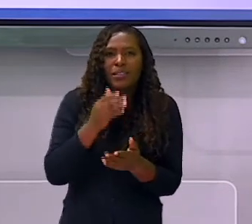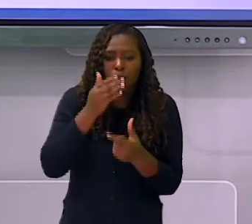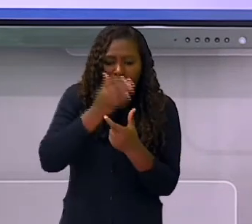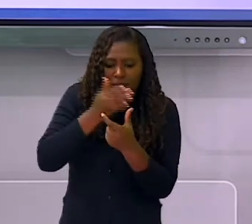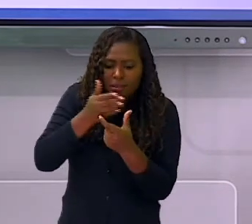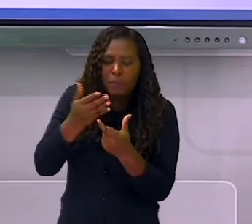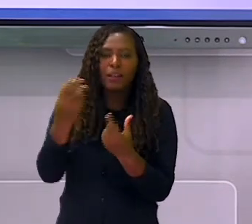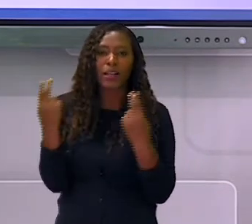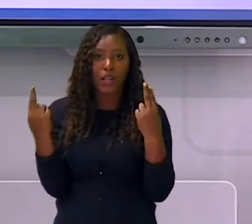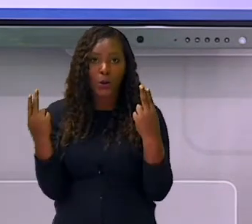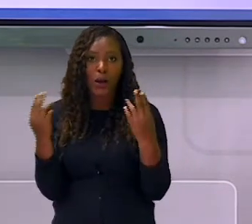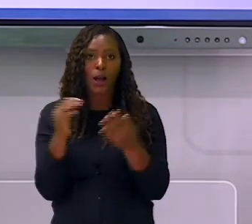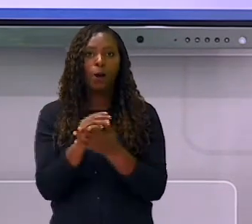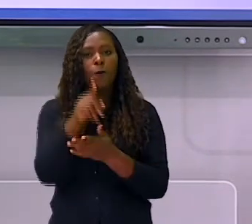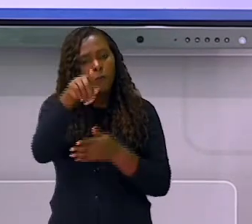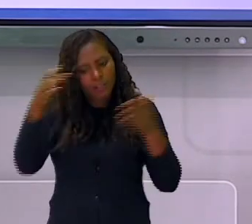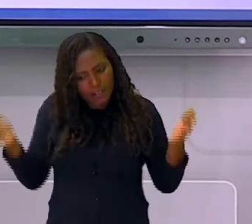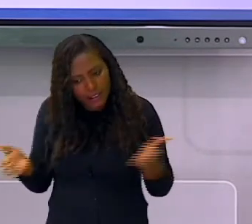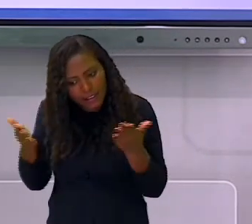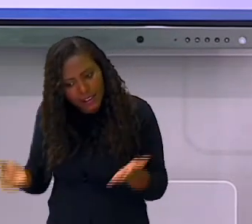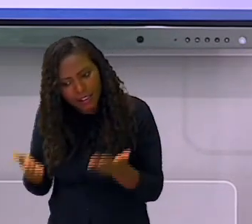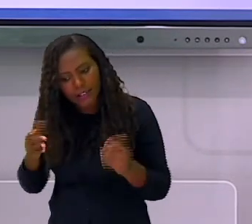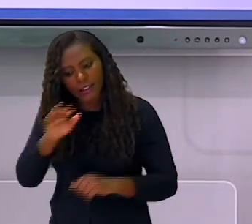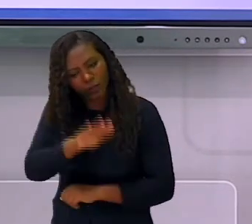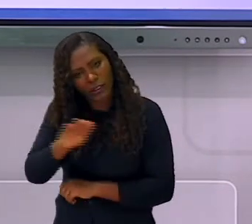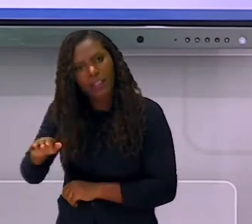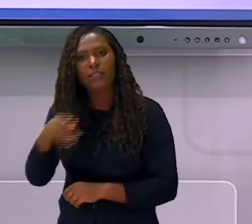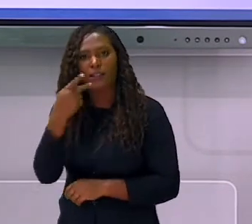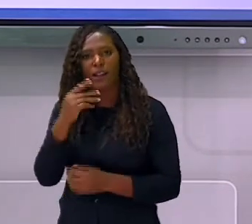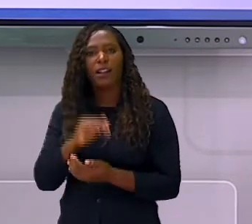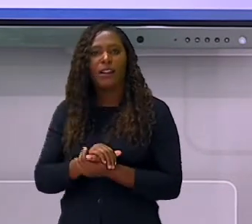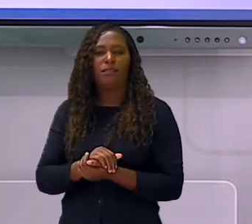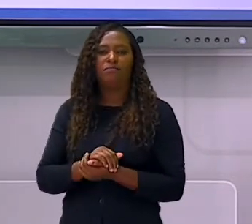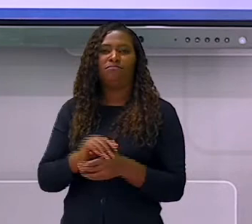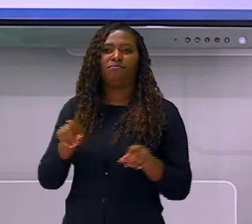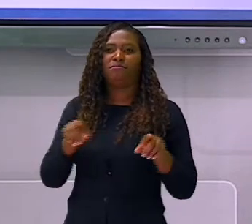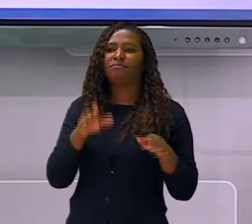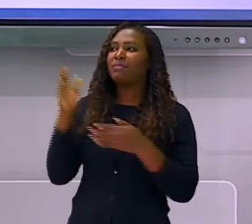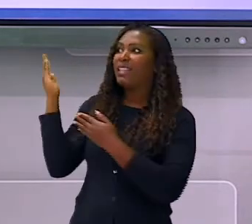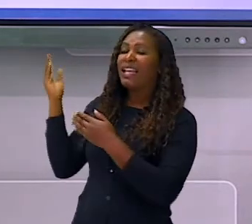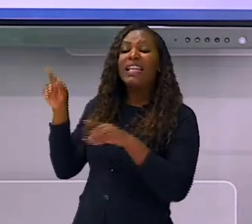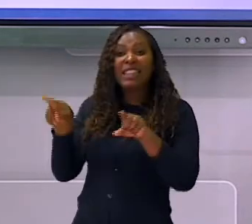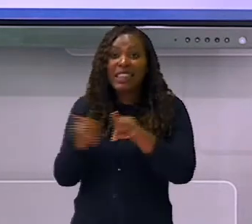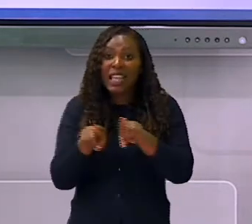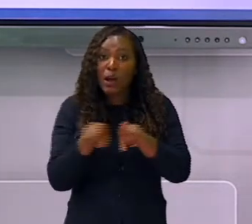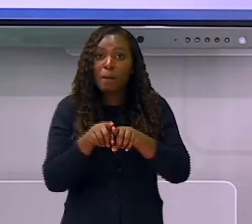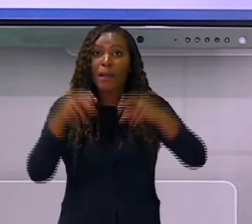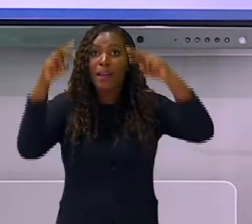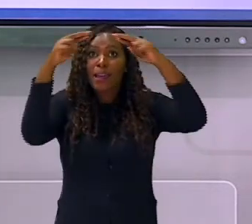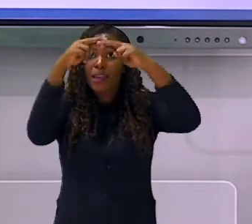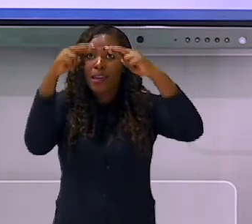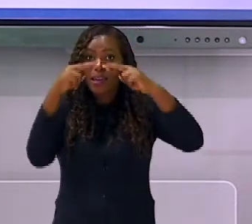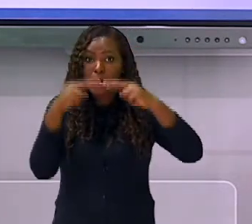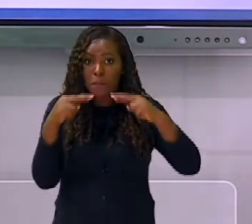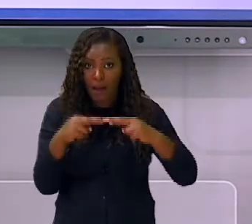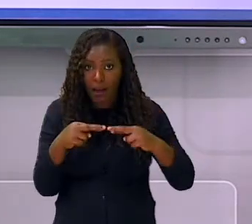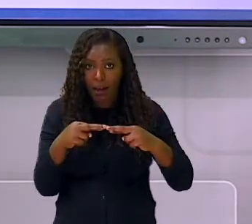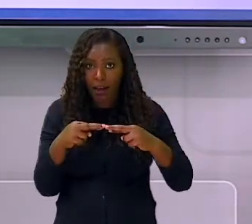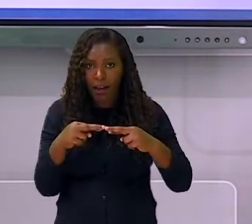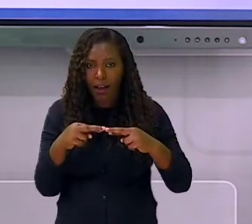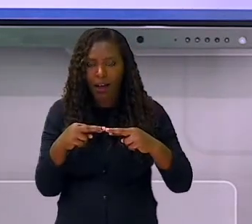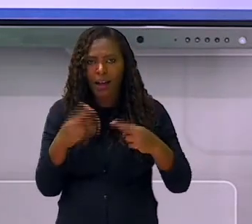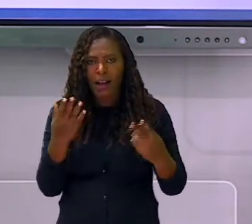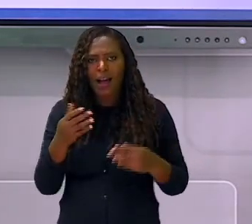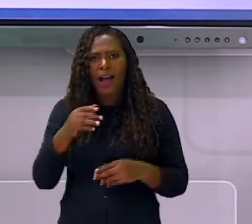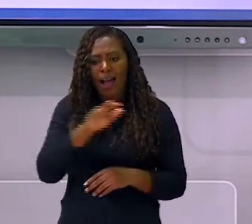rimam. Leia textos e peça para a criança fazer essa identificação. O que rima aqui? Por exemplo, você lê lá um texto para